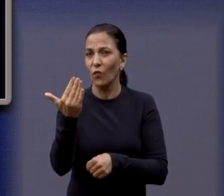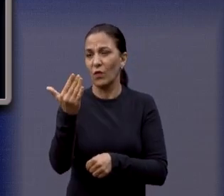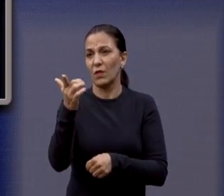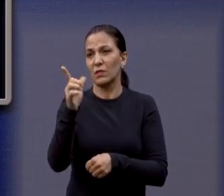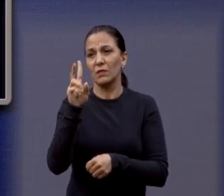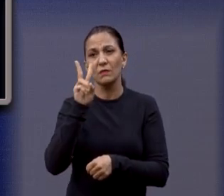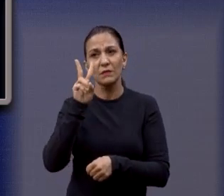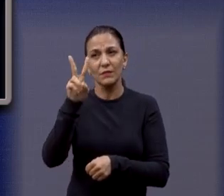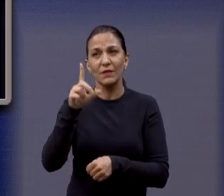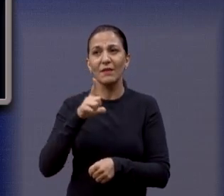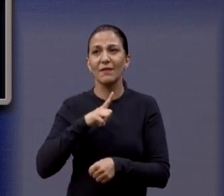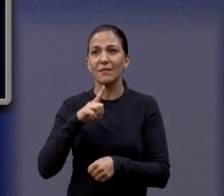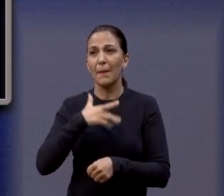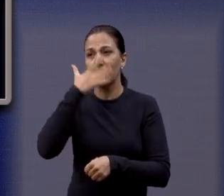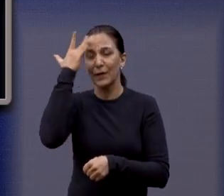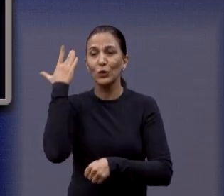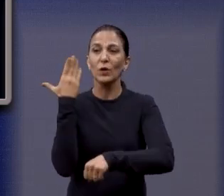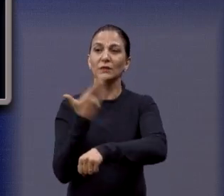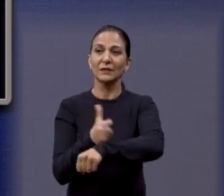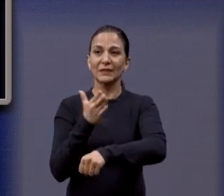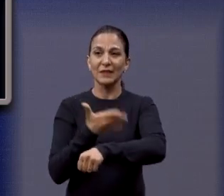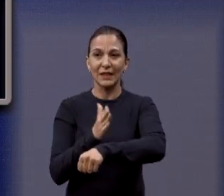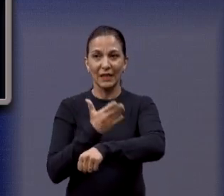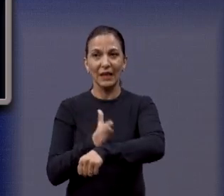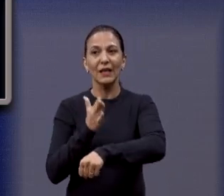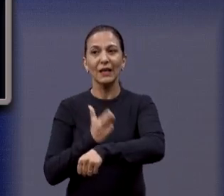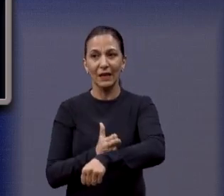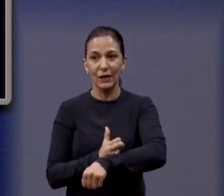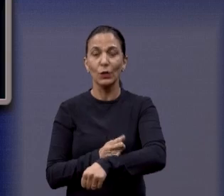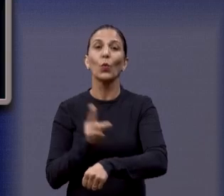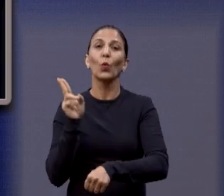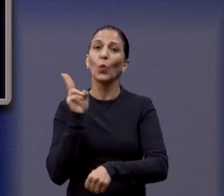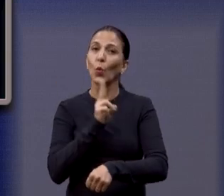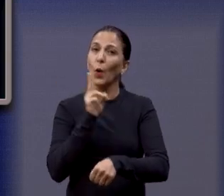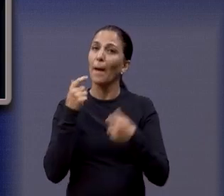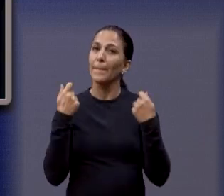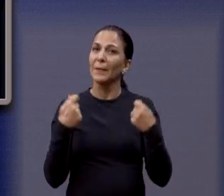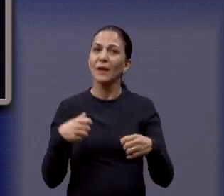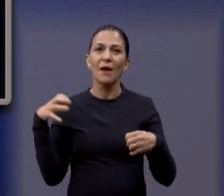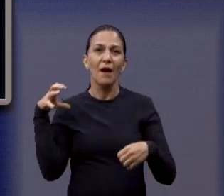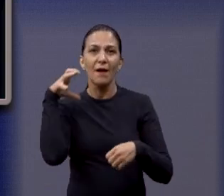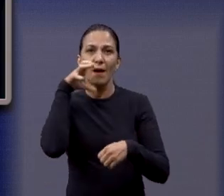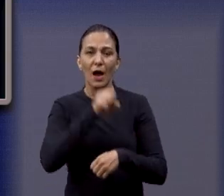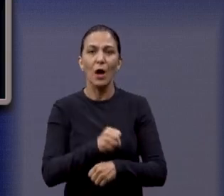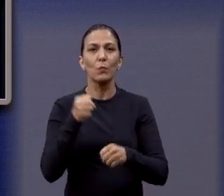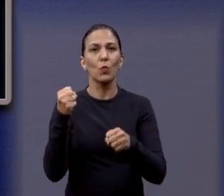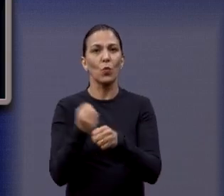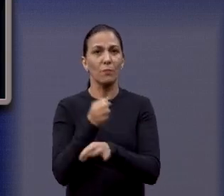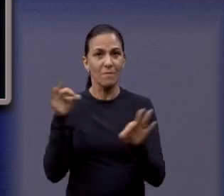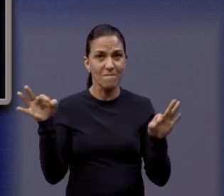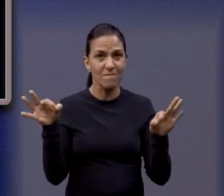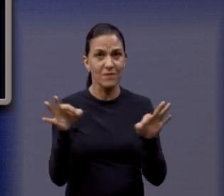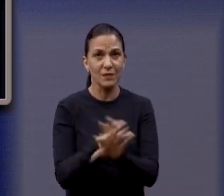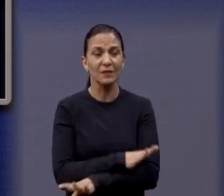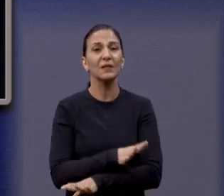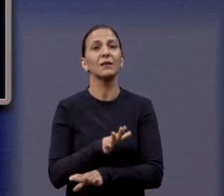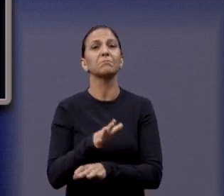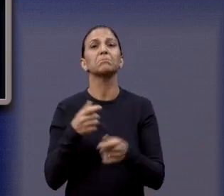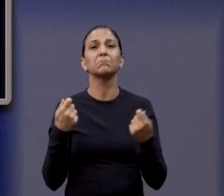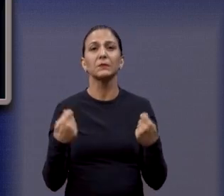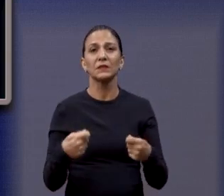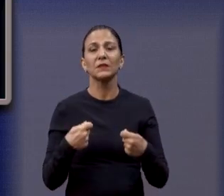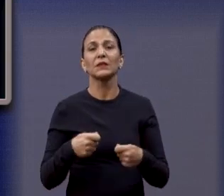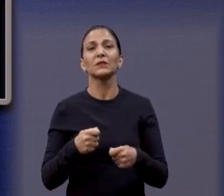que nós temos atletas treinando. Então, é urgente a Prefeitura terminar essa obra aqui. Nós vamos acompanhar,